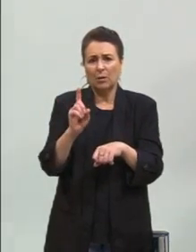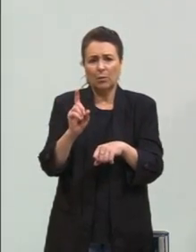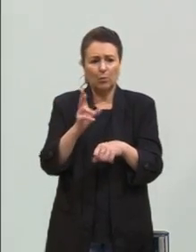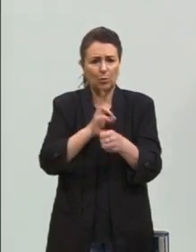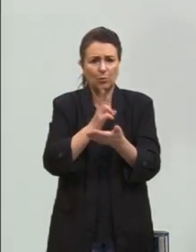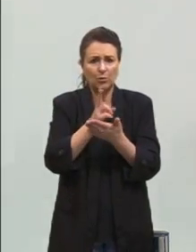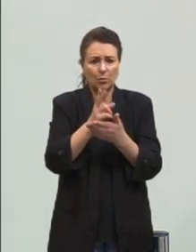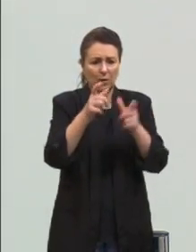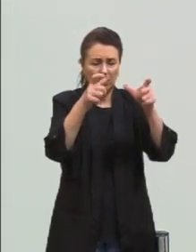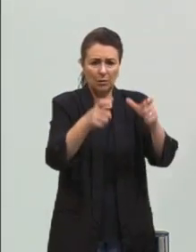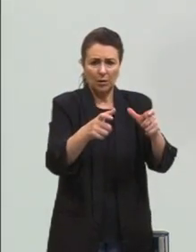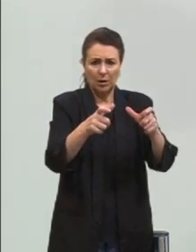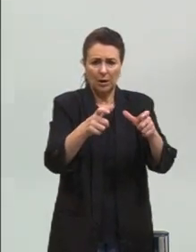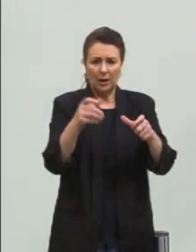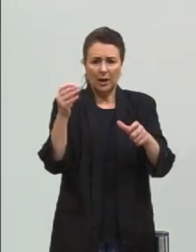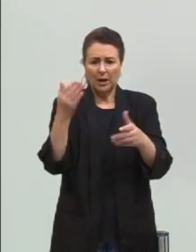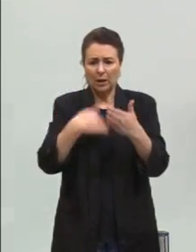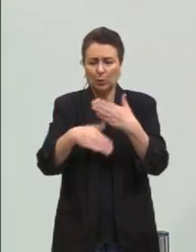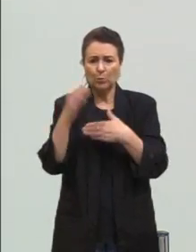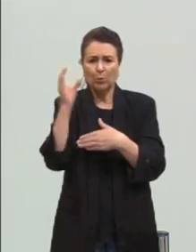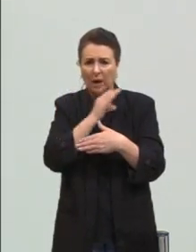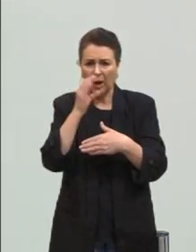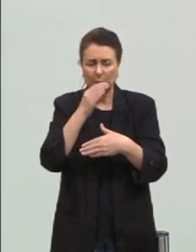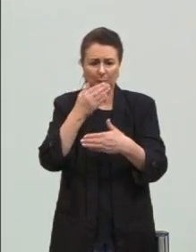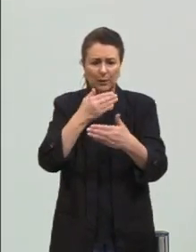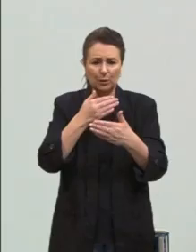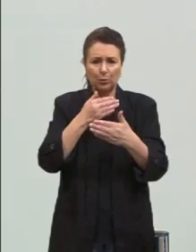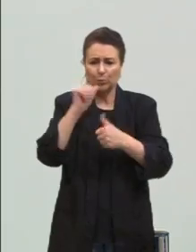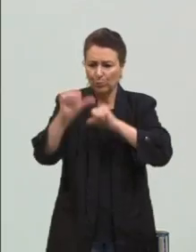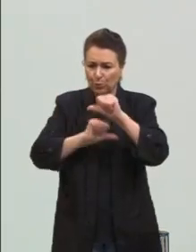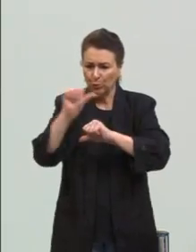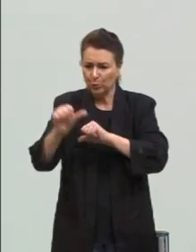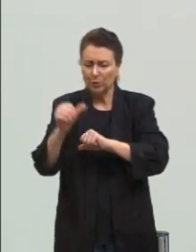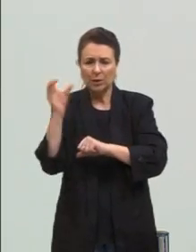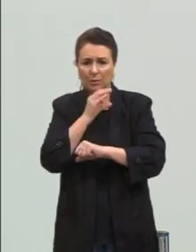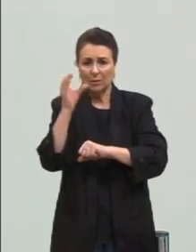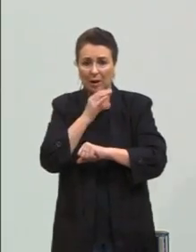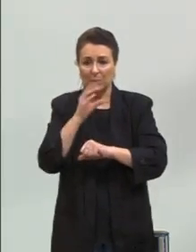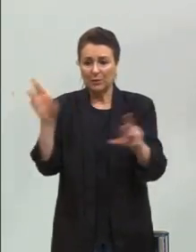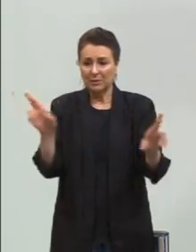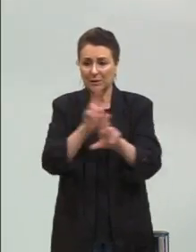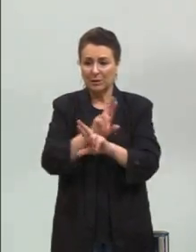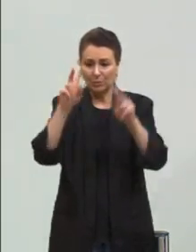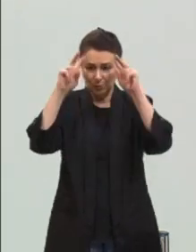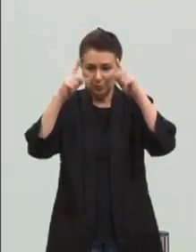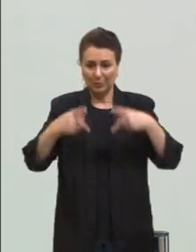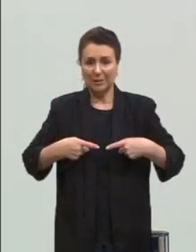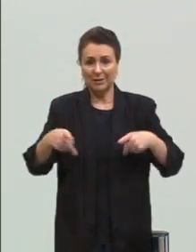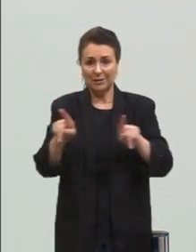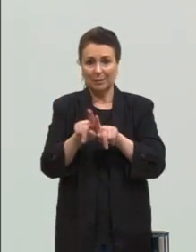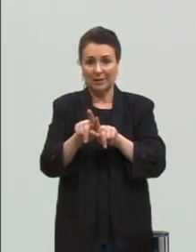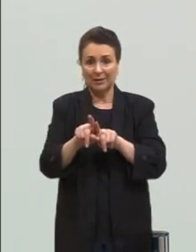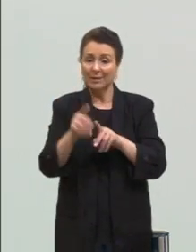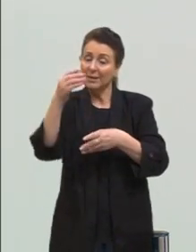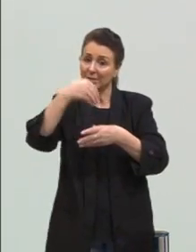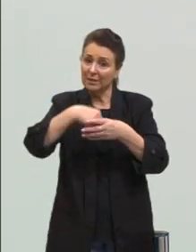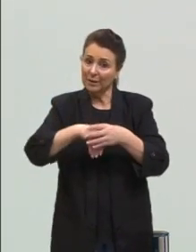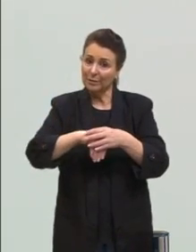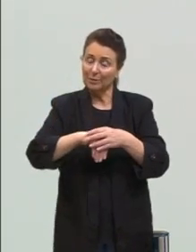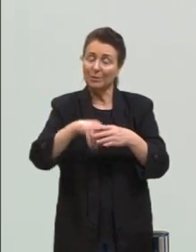também, a ser muito rápido, ser volátil às relações humanas. E dentro disso está a questão ecológica, né?